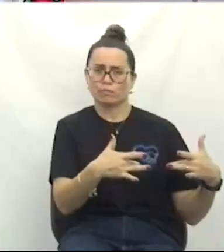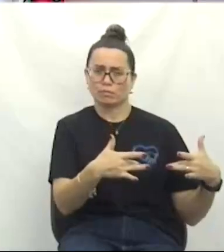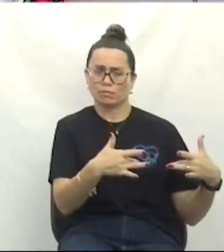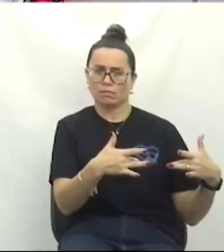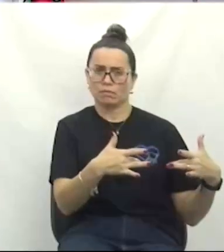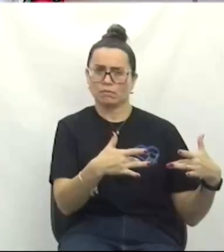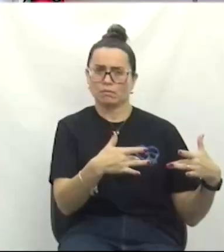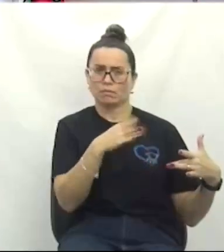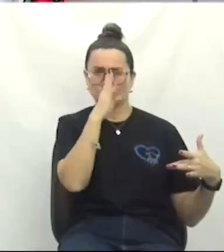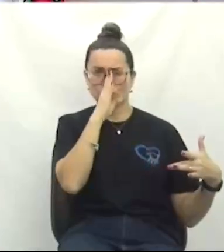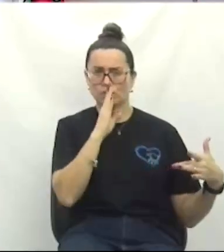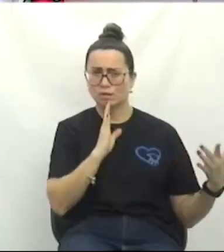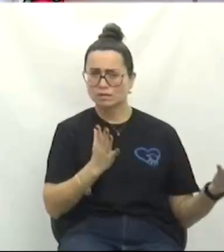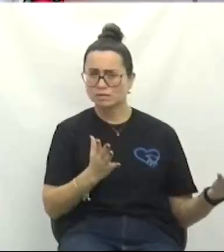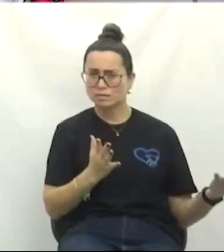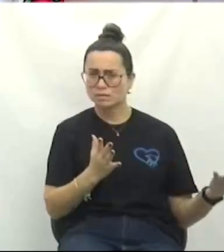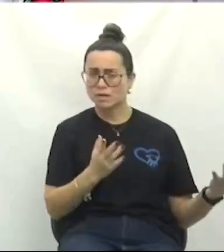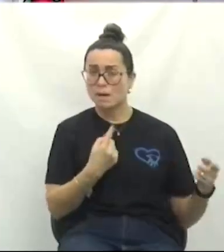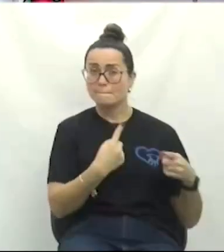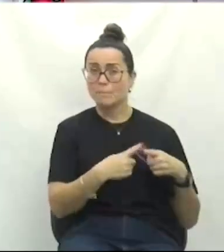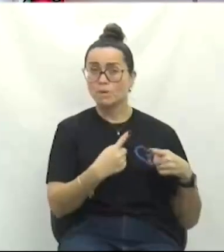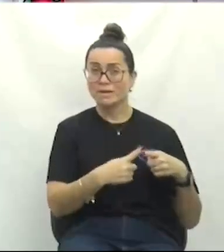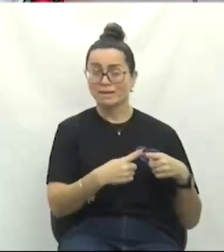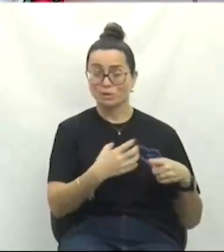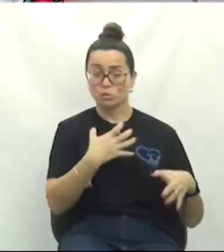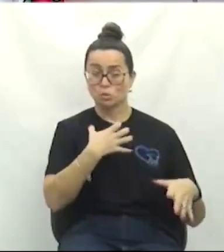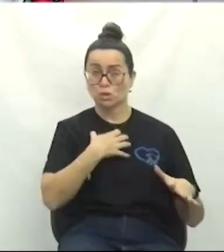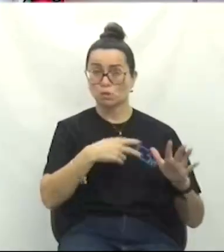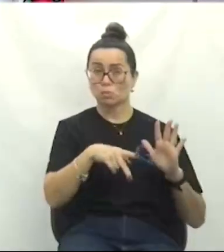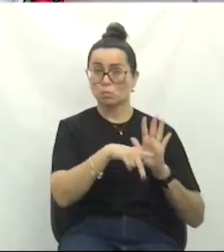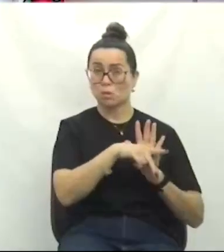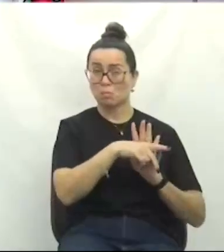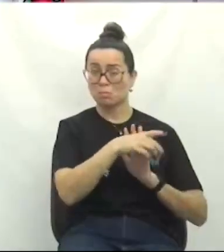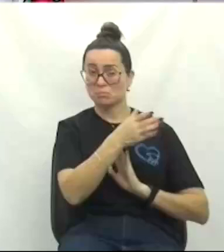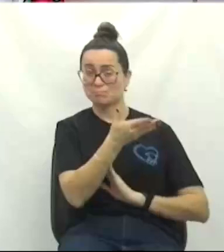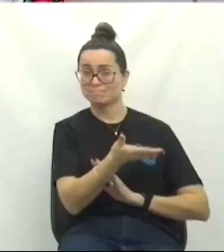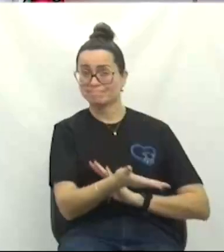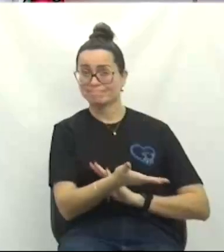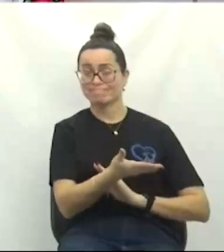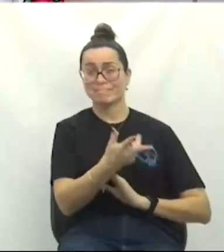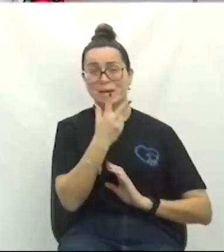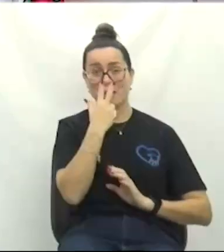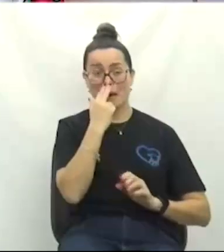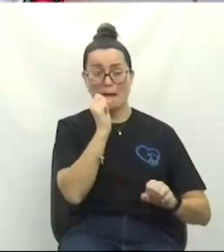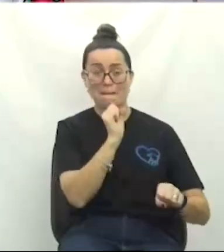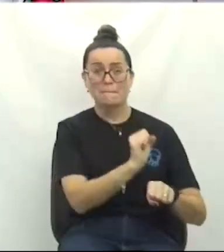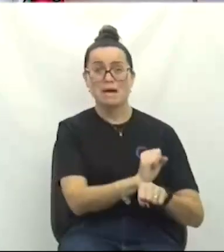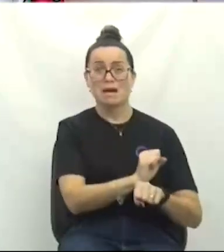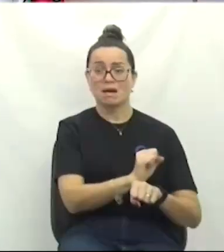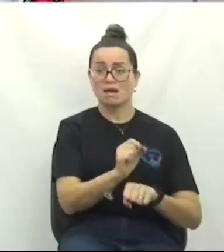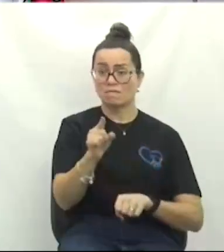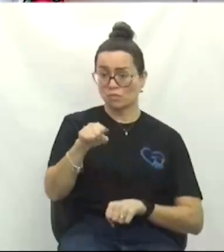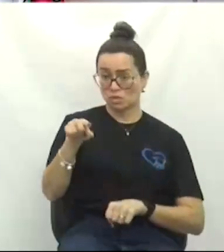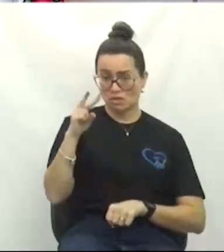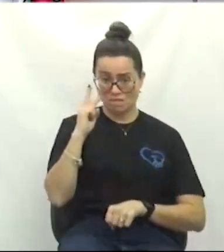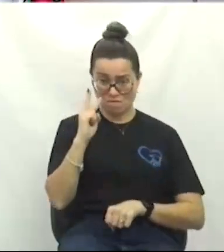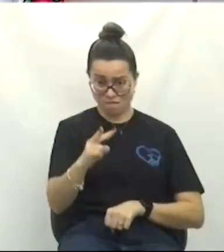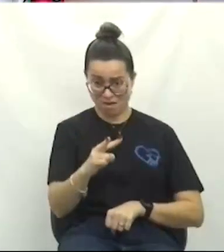a obra vai parar. Como está, os senhores não vão ver essa obra pronta em vida.